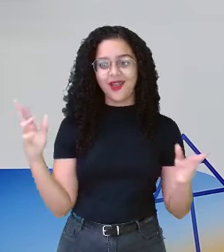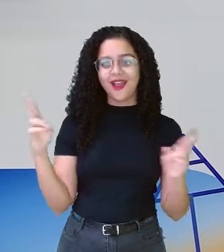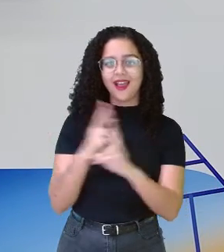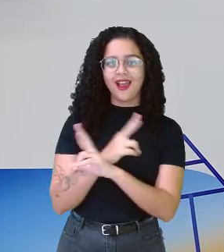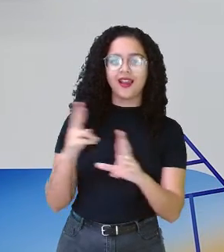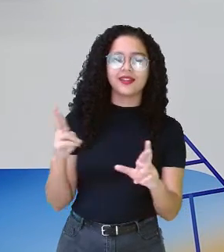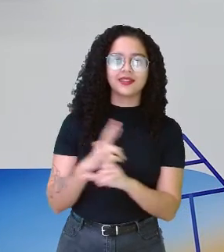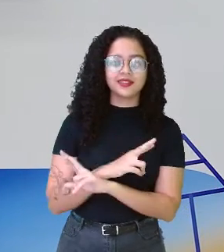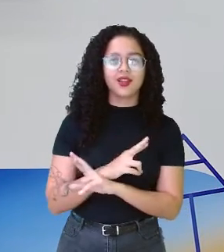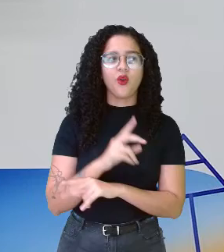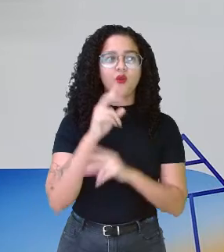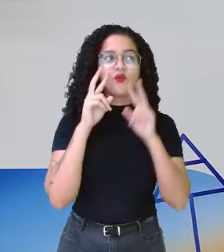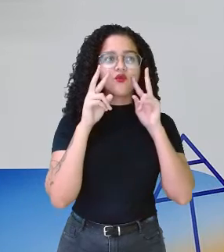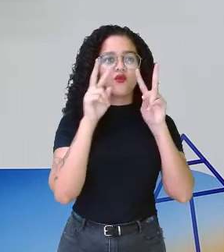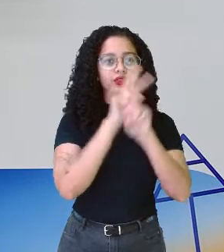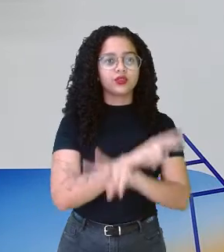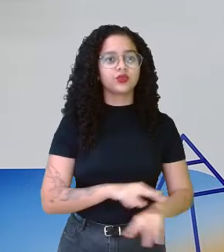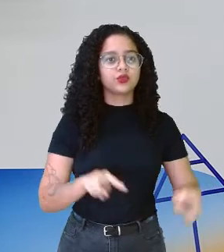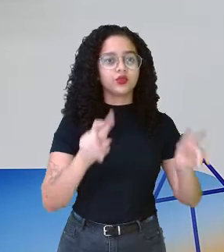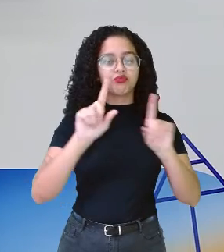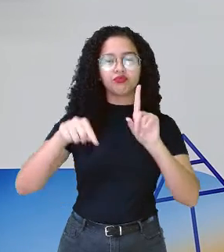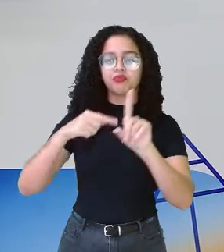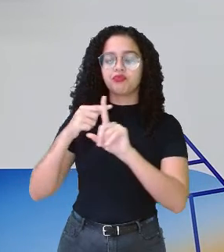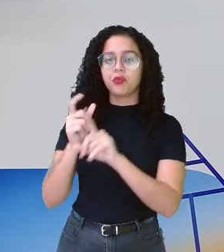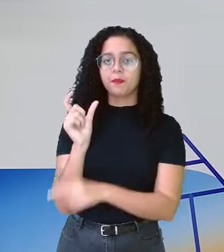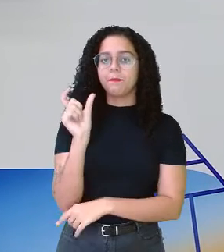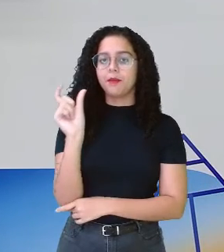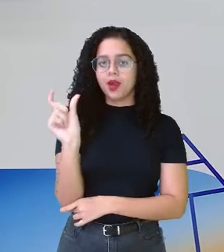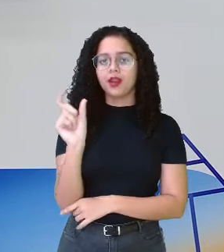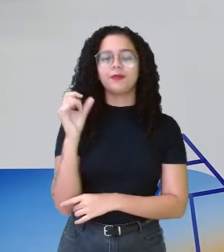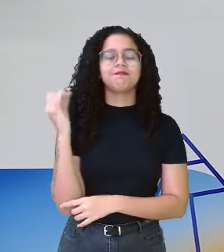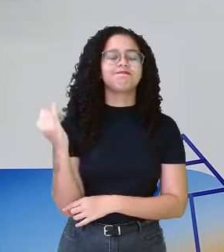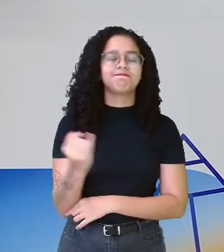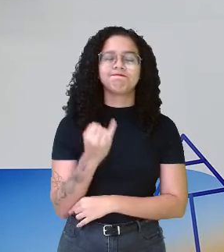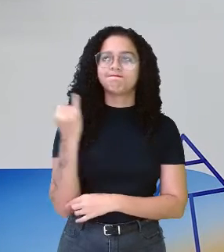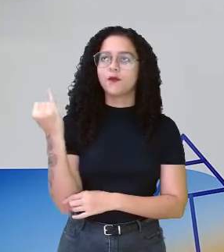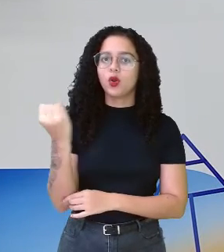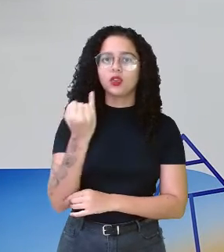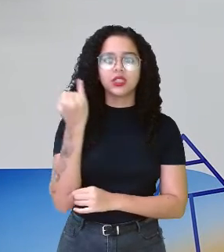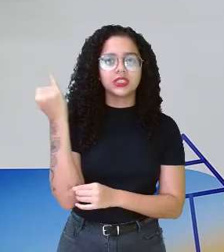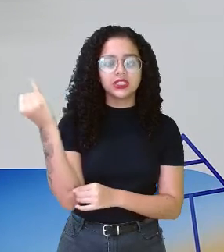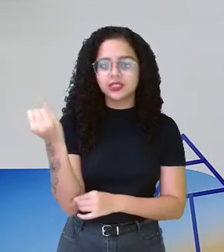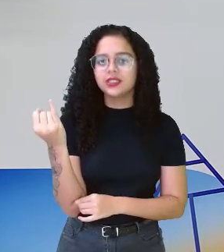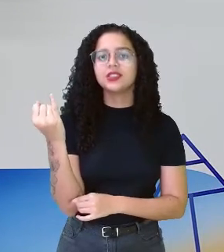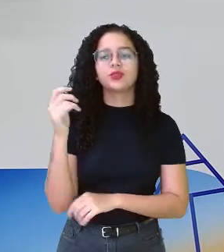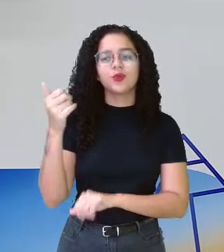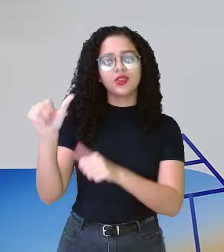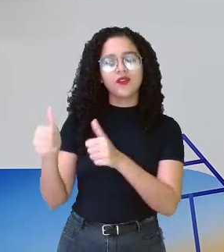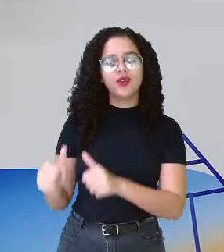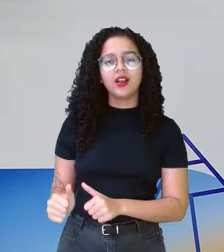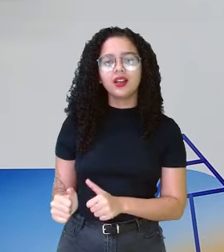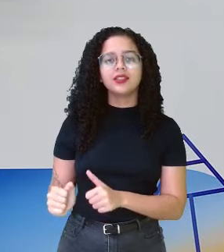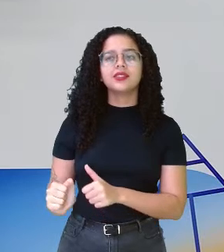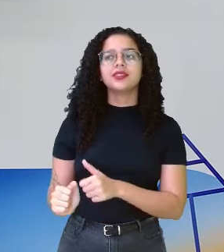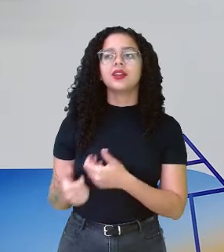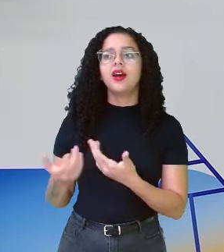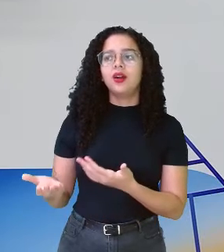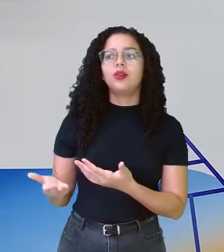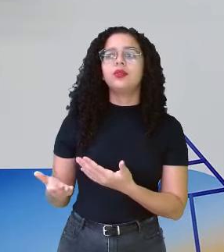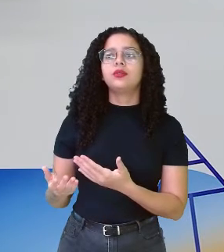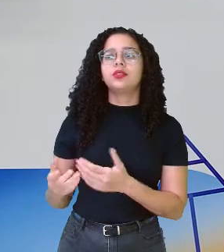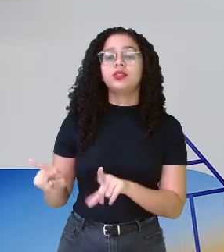do visual com a palavra é importantíssima na avaliação, na